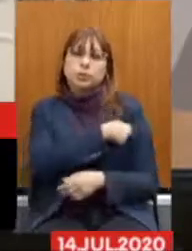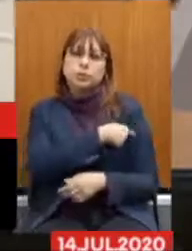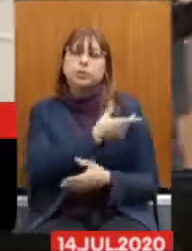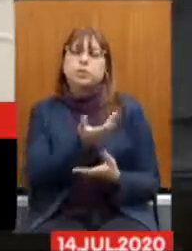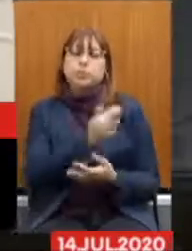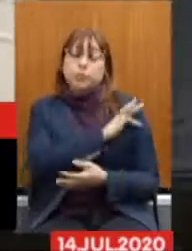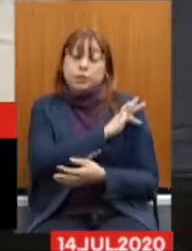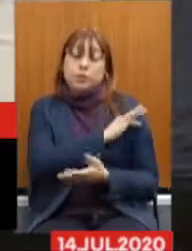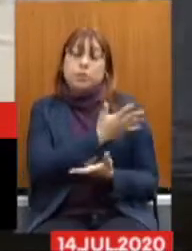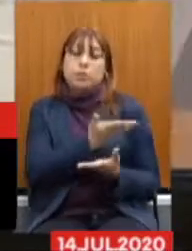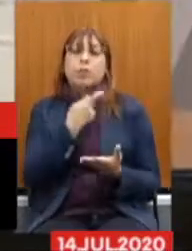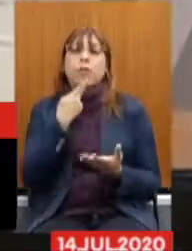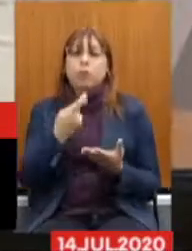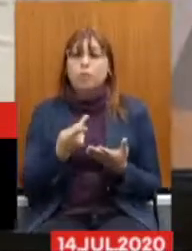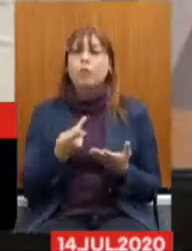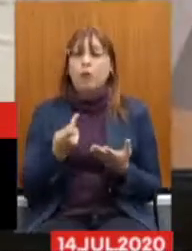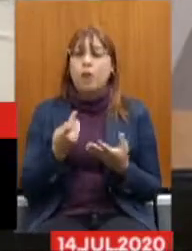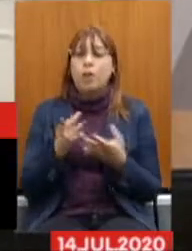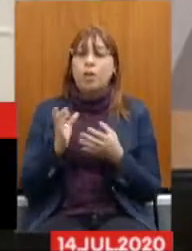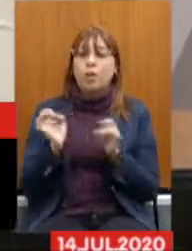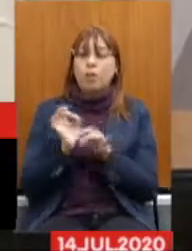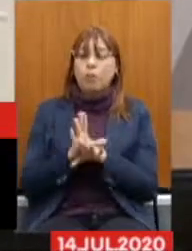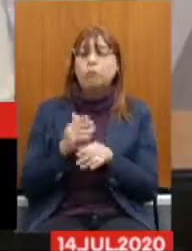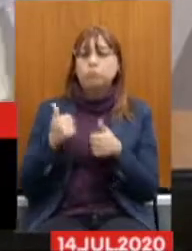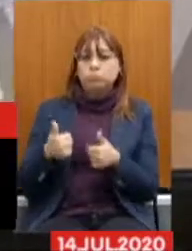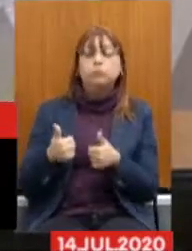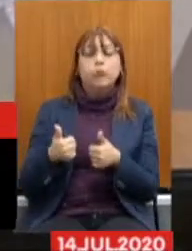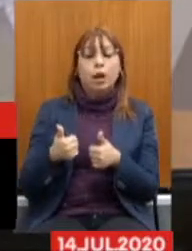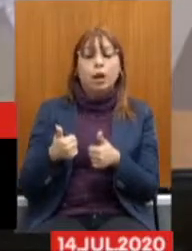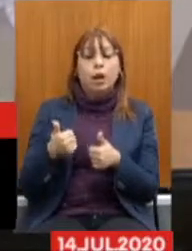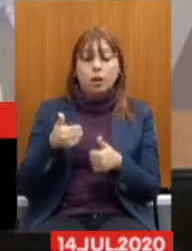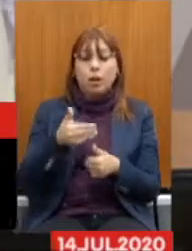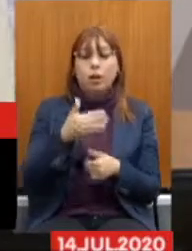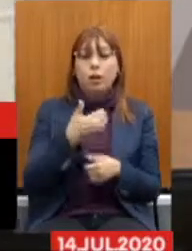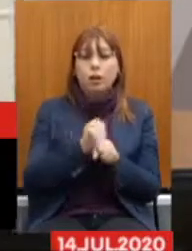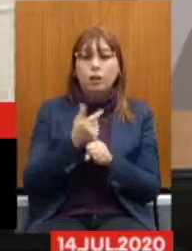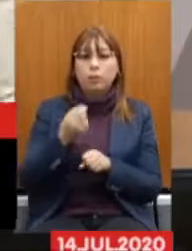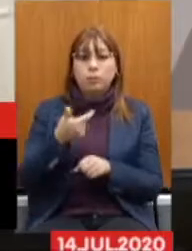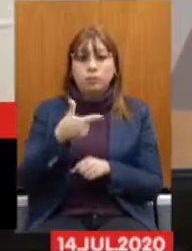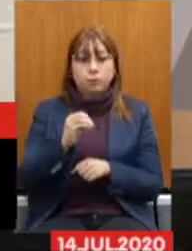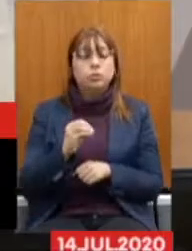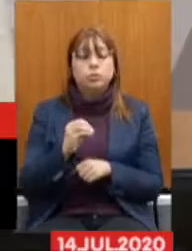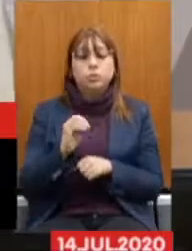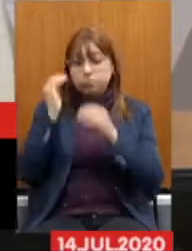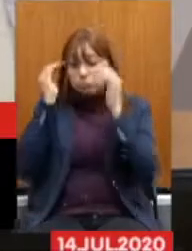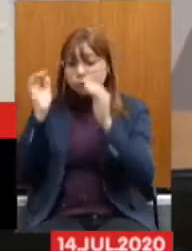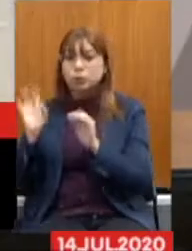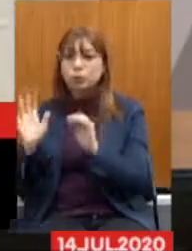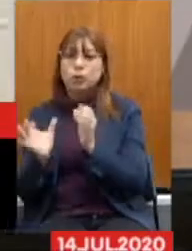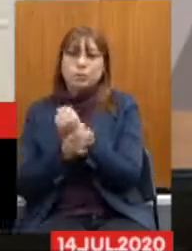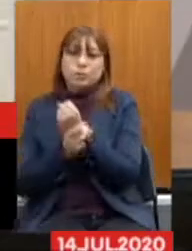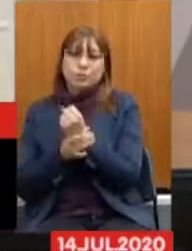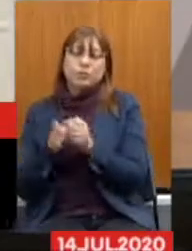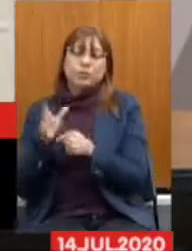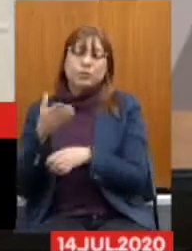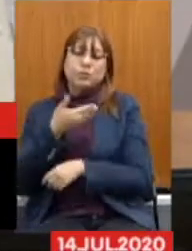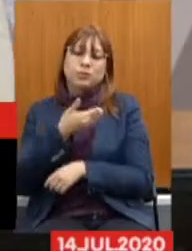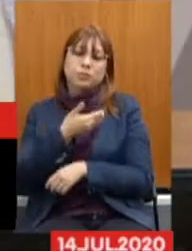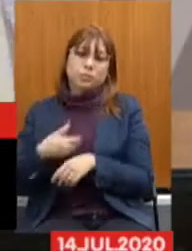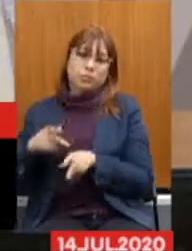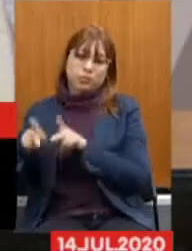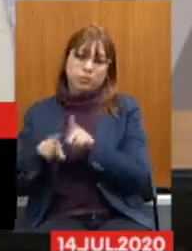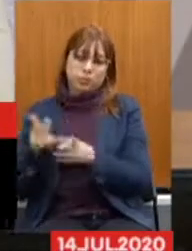ofereceu Reajuste Só para Segurança Pública Desconsiderando Todas as Outras Categorias Nós tivemos Apoio De diversos